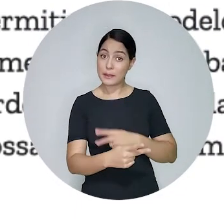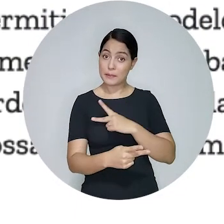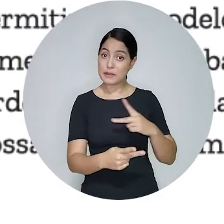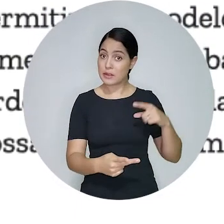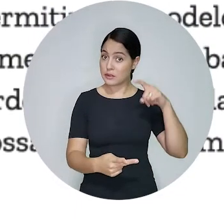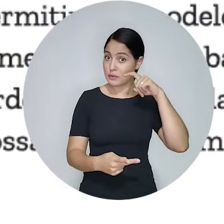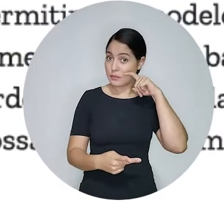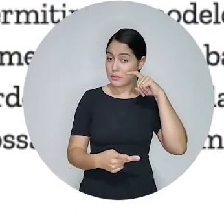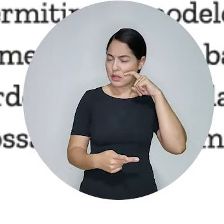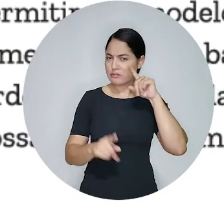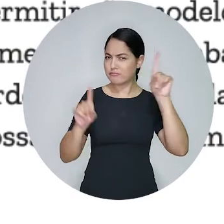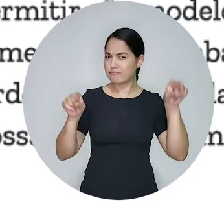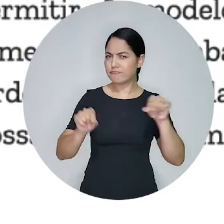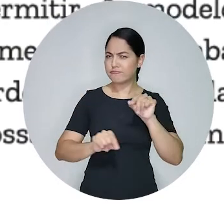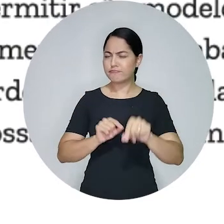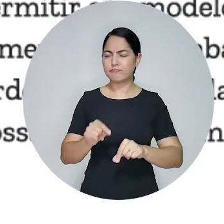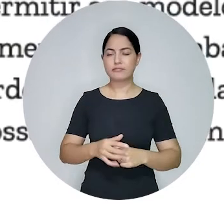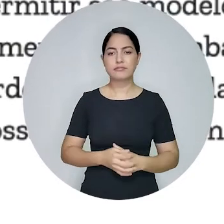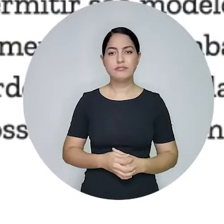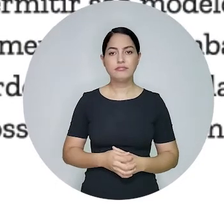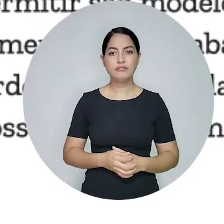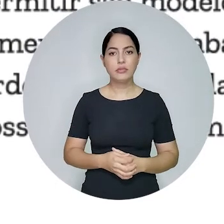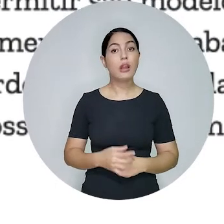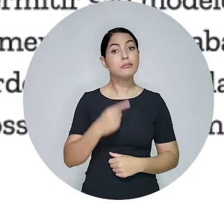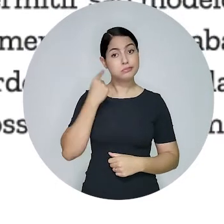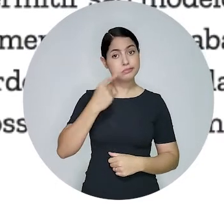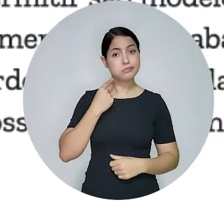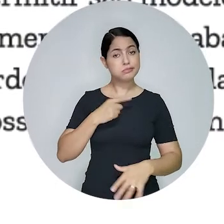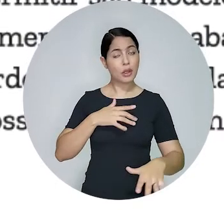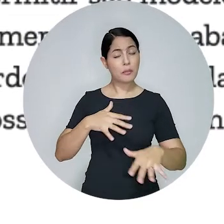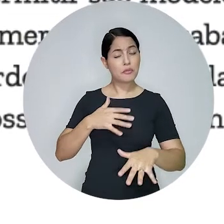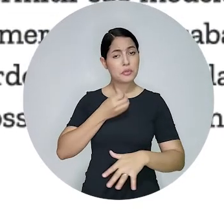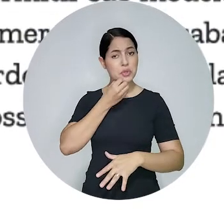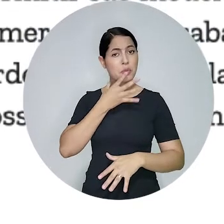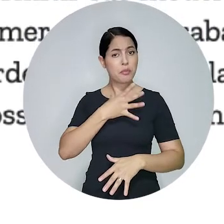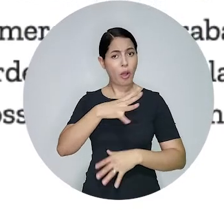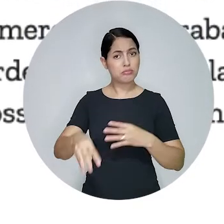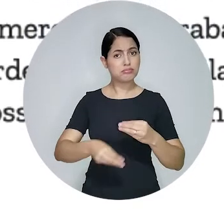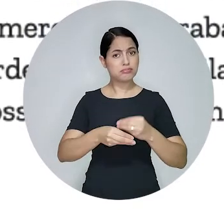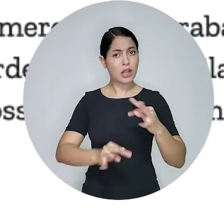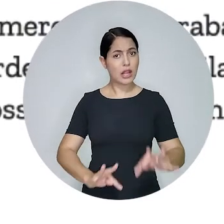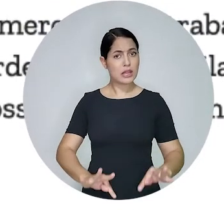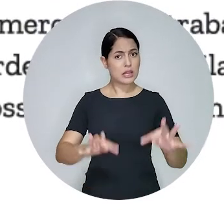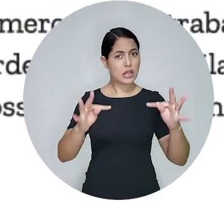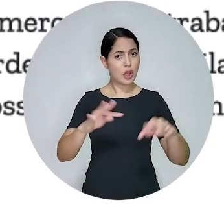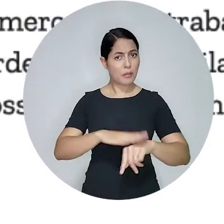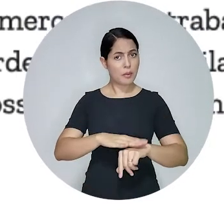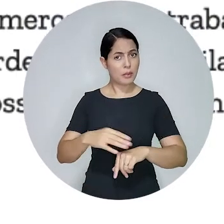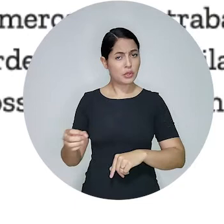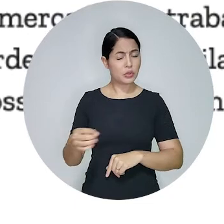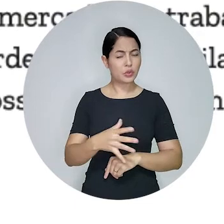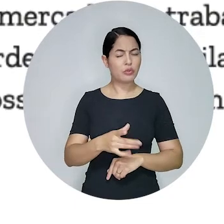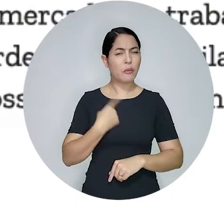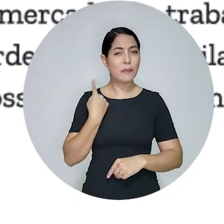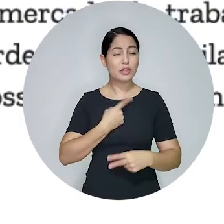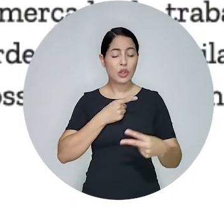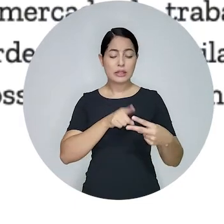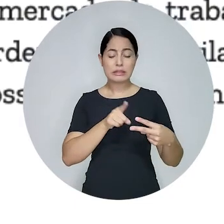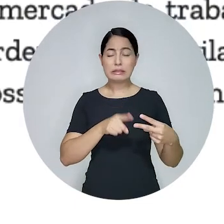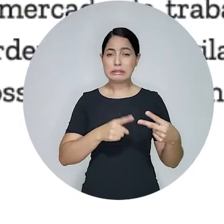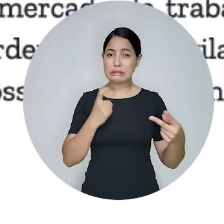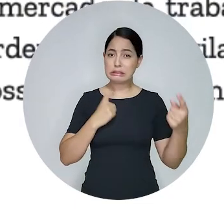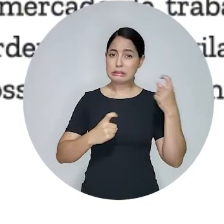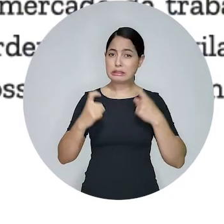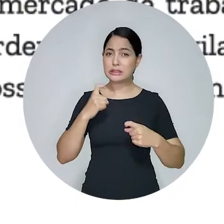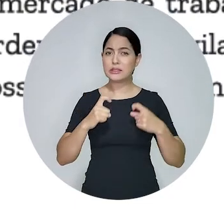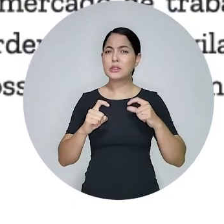Beto Simonetti, abre aspas, A advocacia percebeu e recebeu bem esse movimento, integrou bem essa nova realidade. Mas